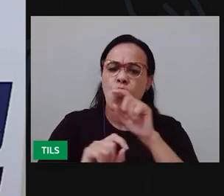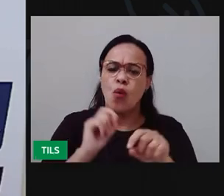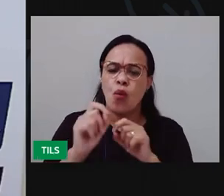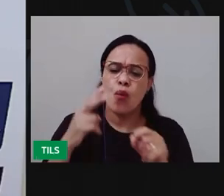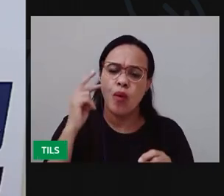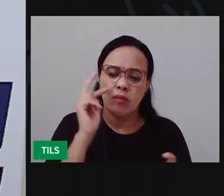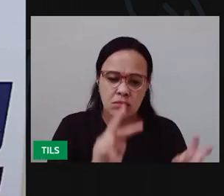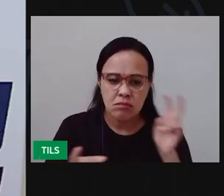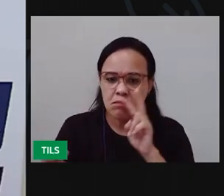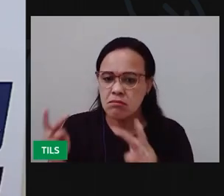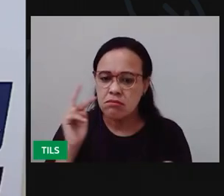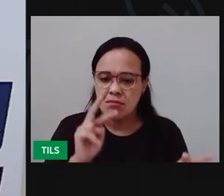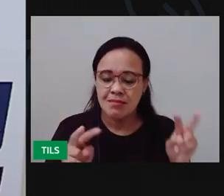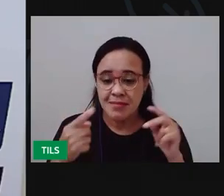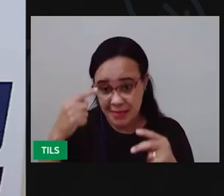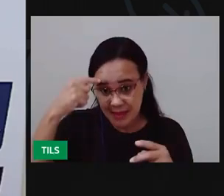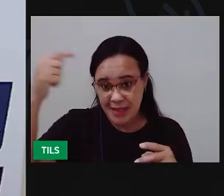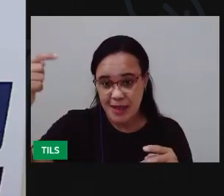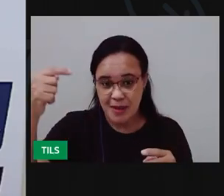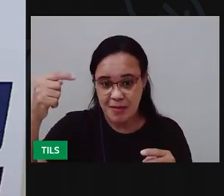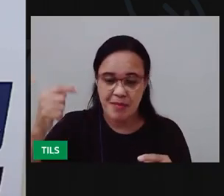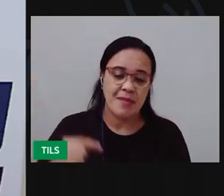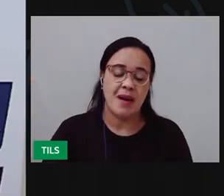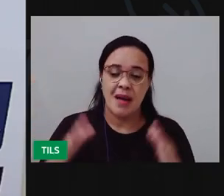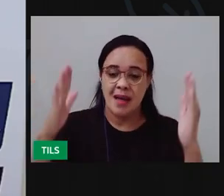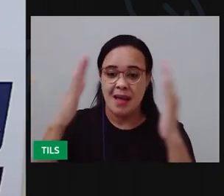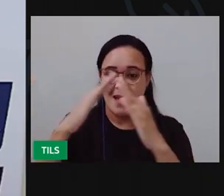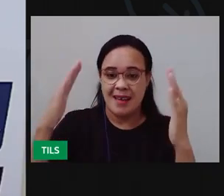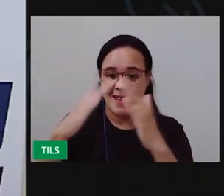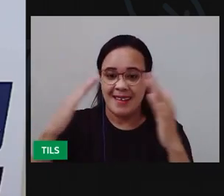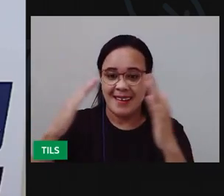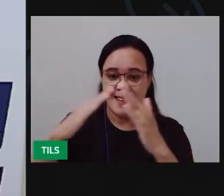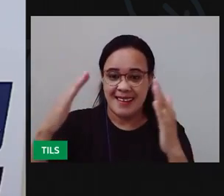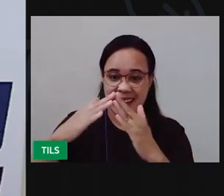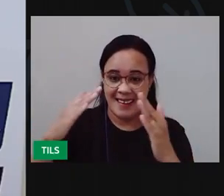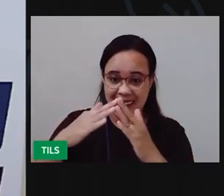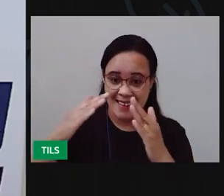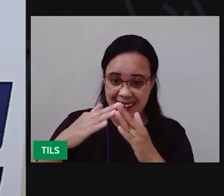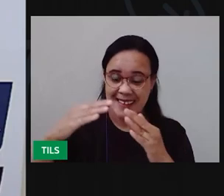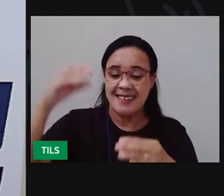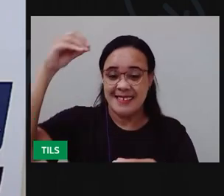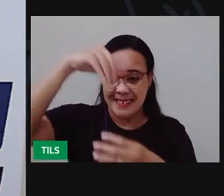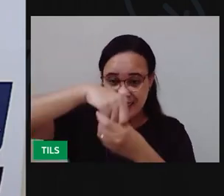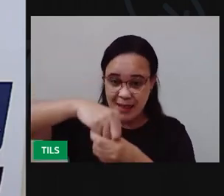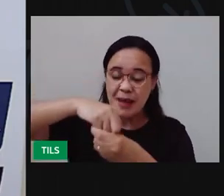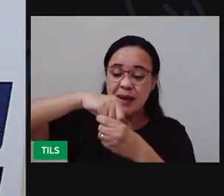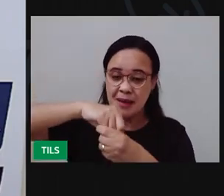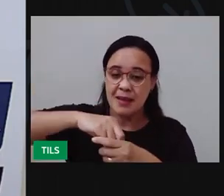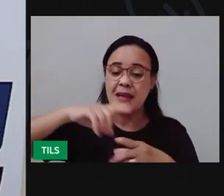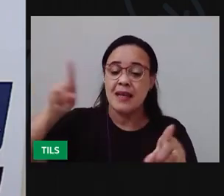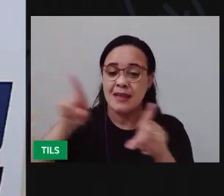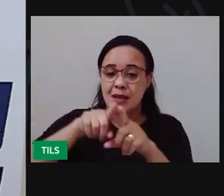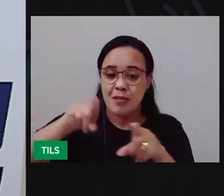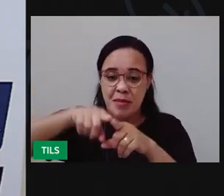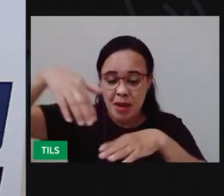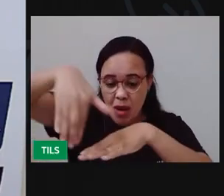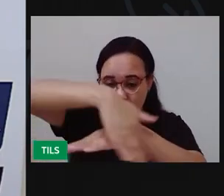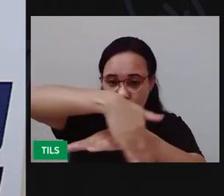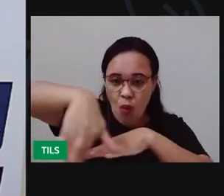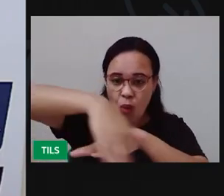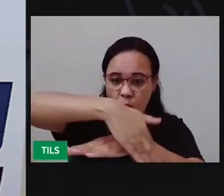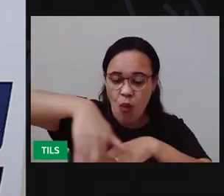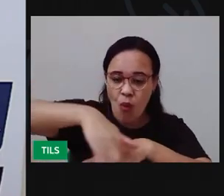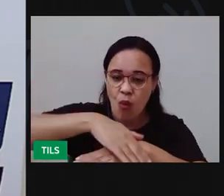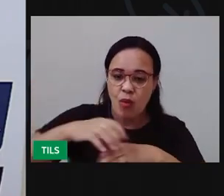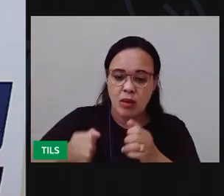observar aí a seu local de vivência o caminho que você faz para chegar em casa o caminho que você faz para chegar na